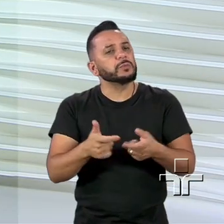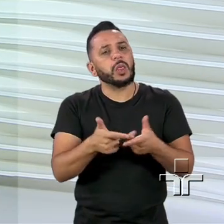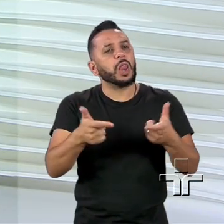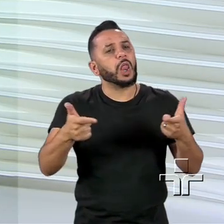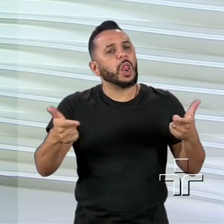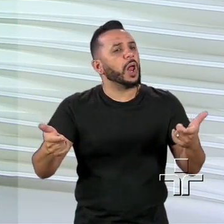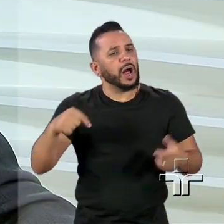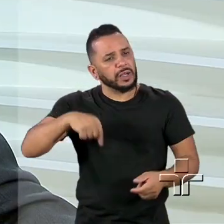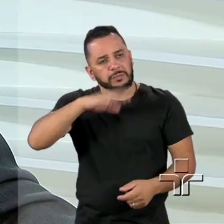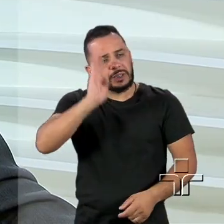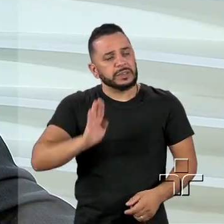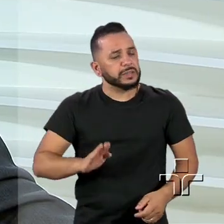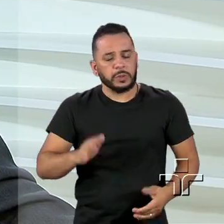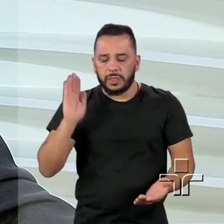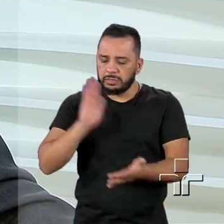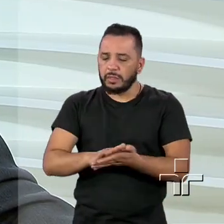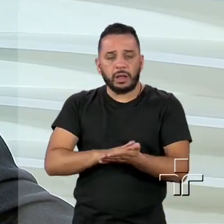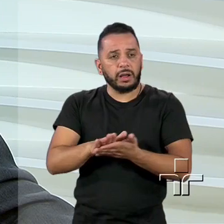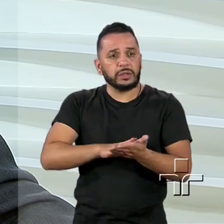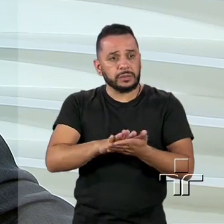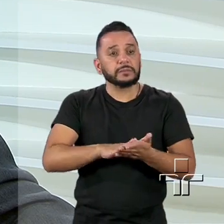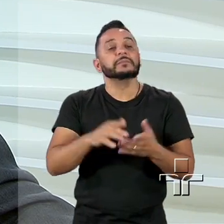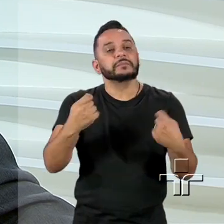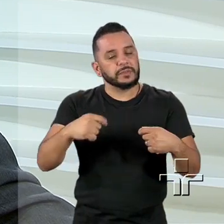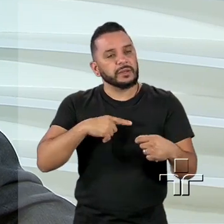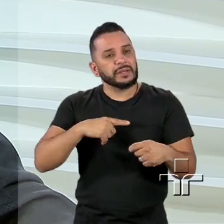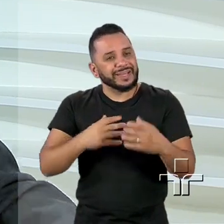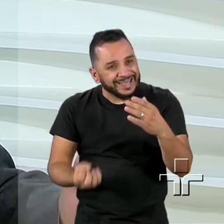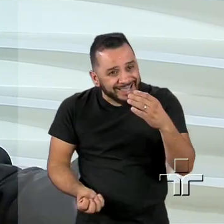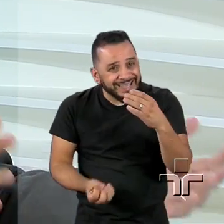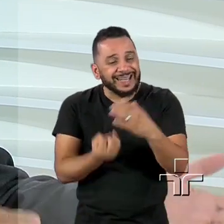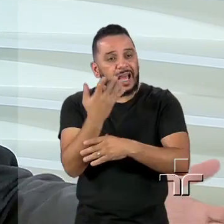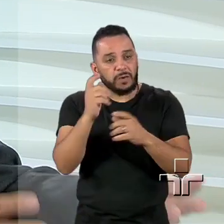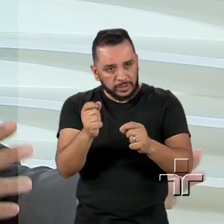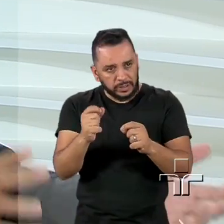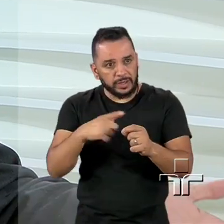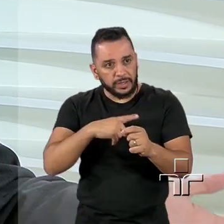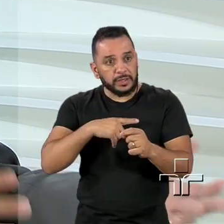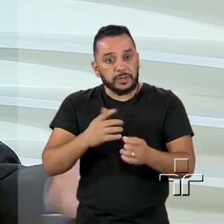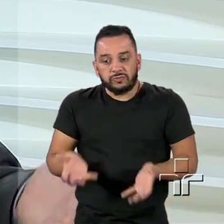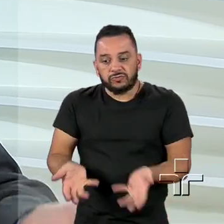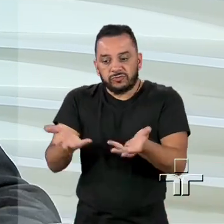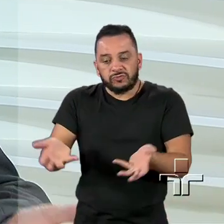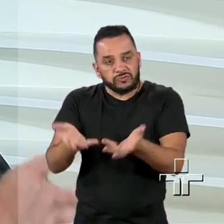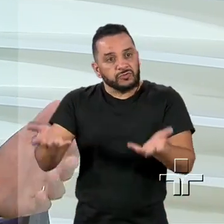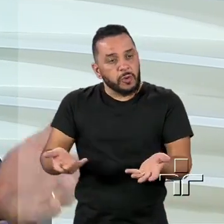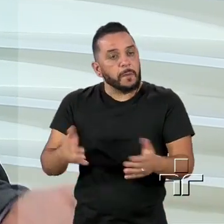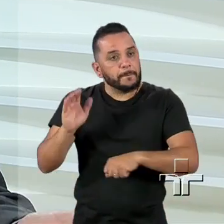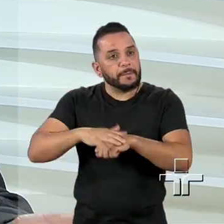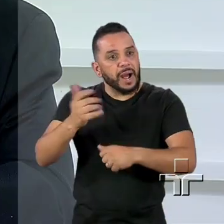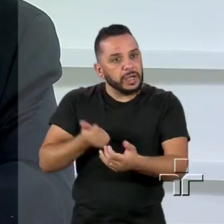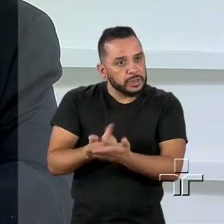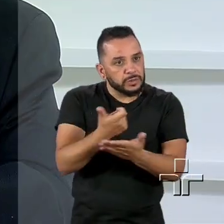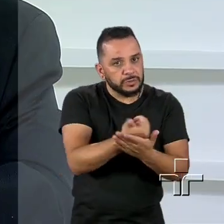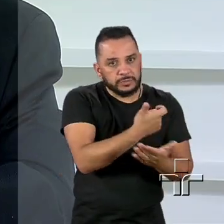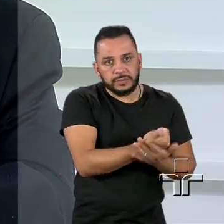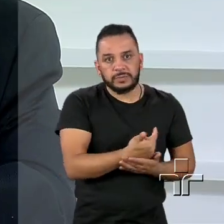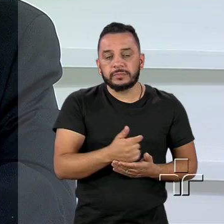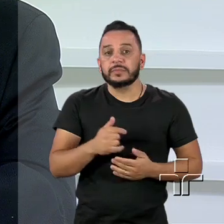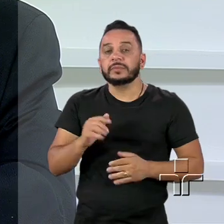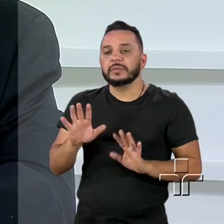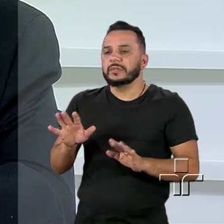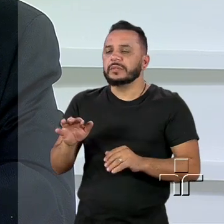de empregos aqui. Você gera emprego quando você cria demanda de mais consumo, mais consumo leva à necessidade mais produção, mais